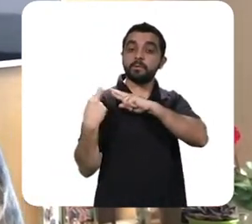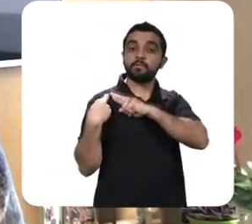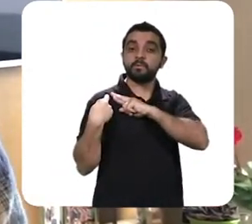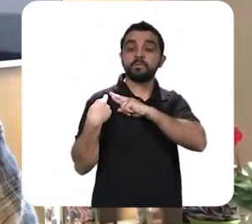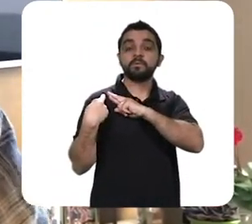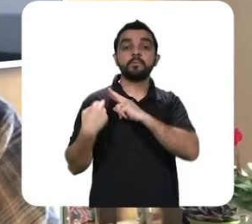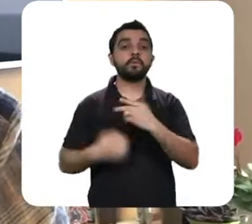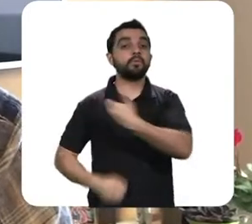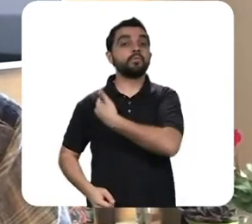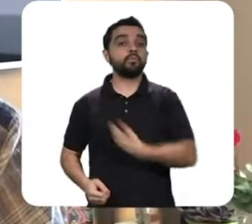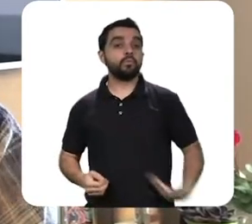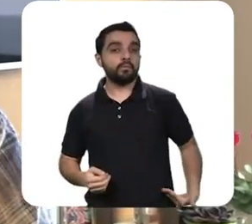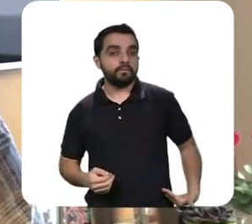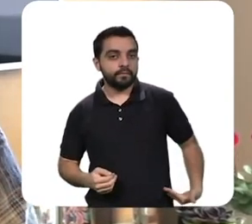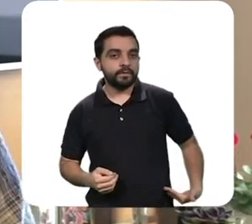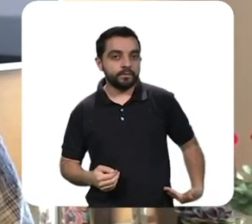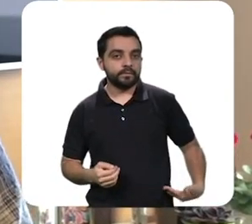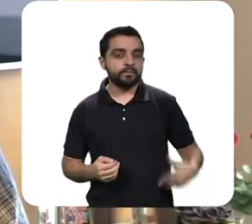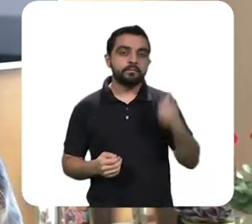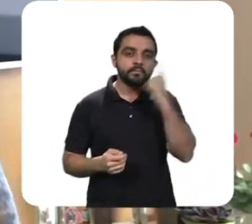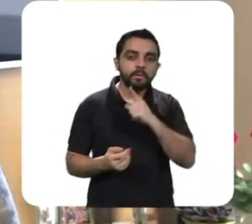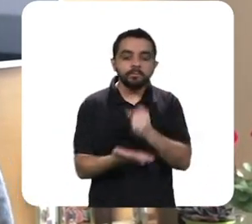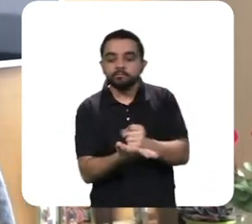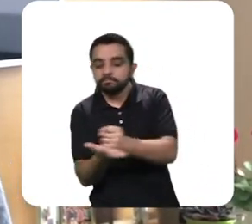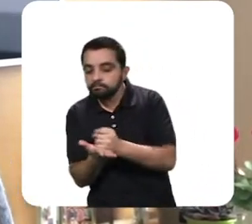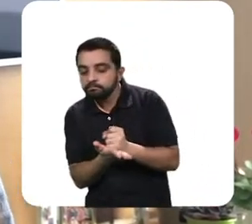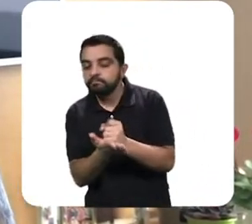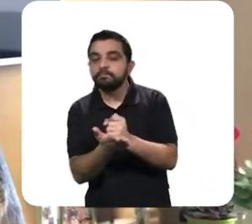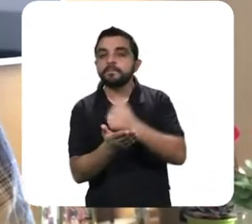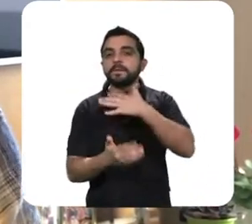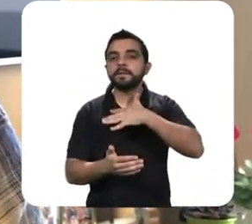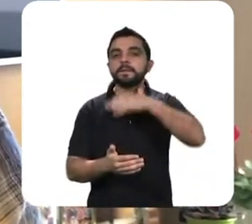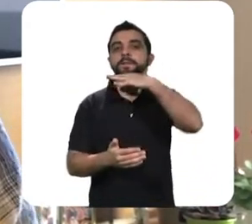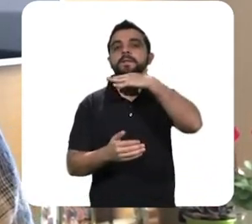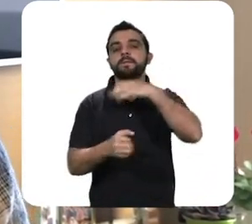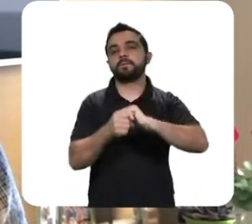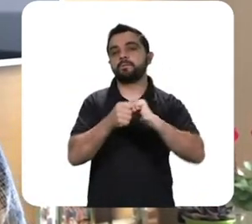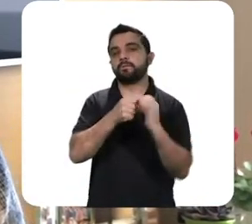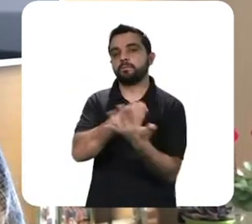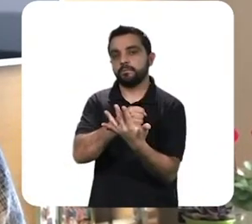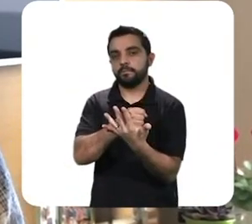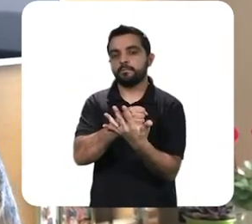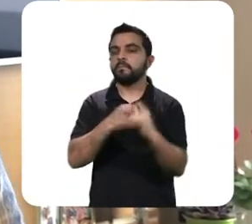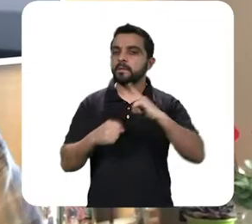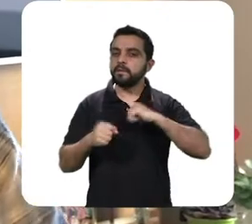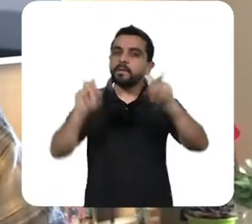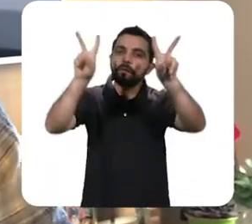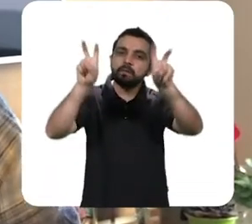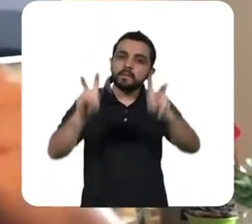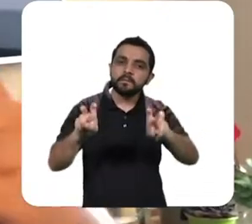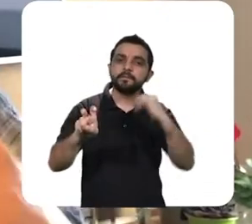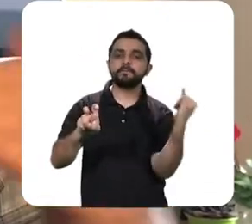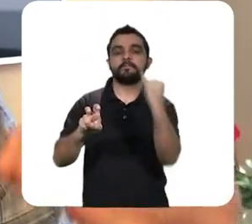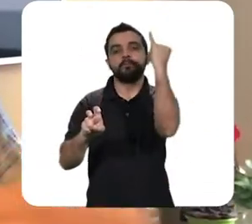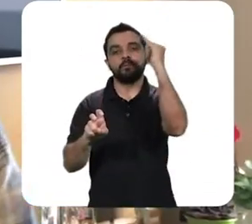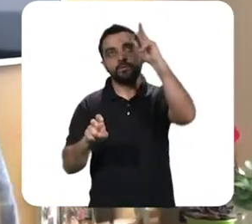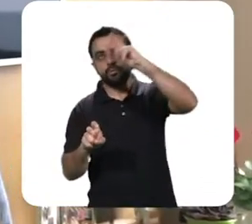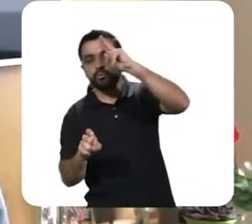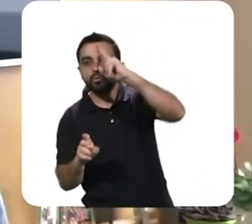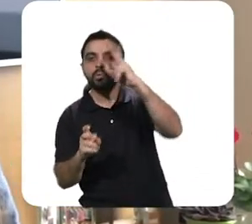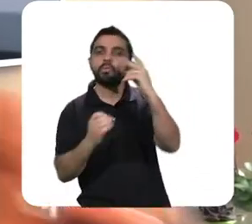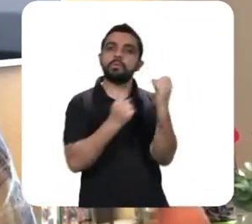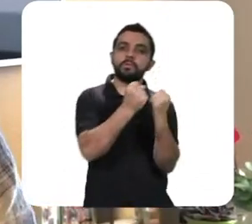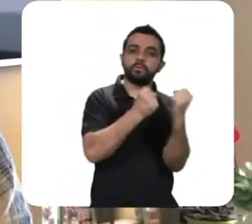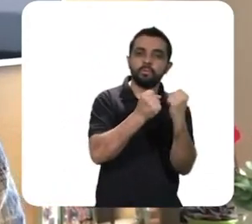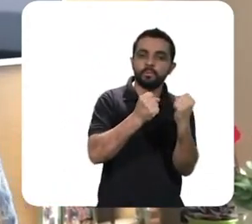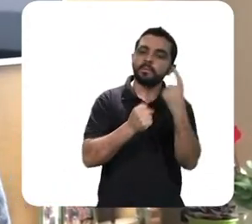o papel da participação do Estado em face à crise gerada pelo novo coronavírus. Enfim, se colocam grandes questões